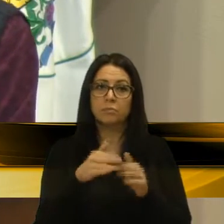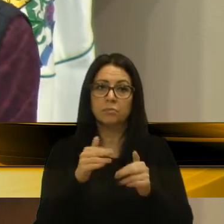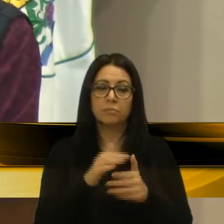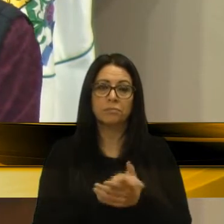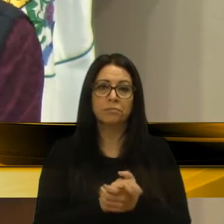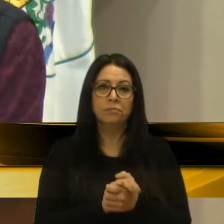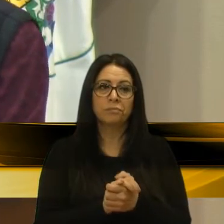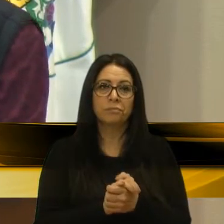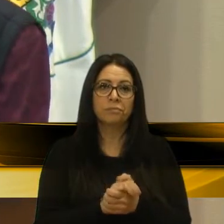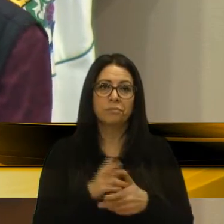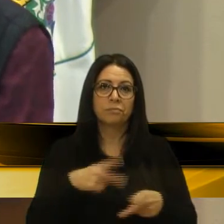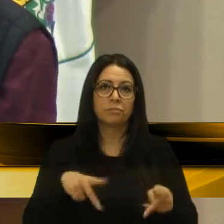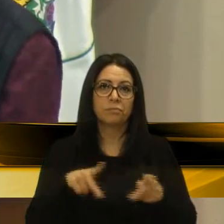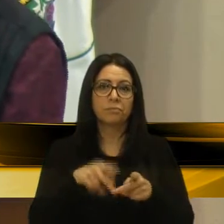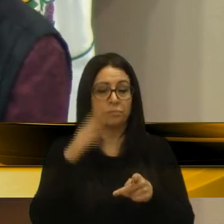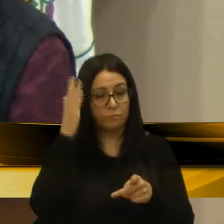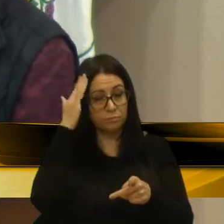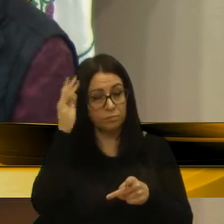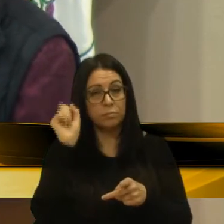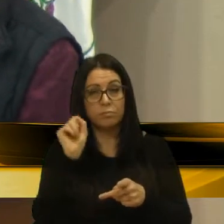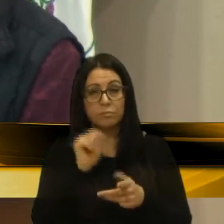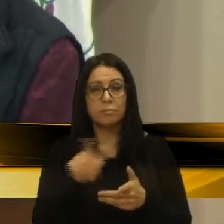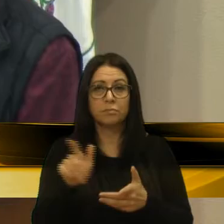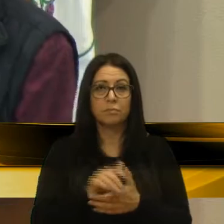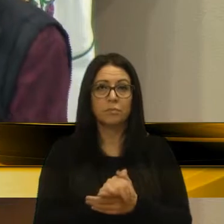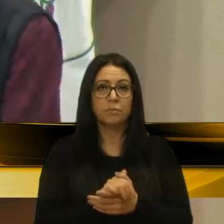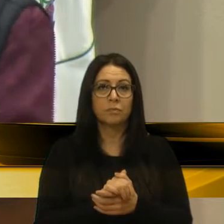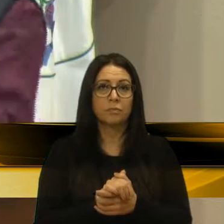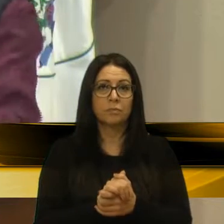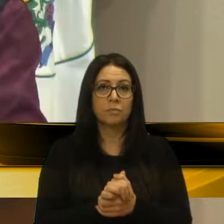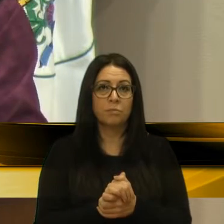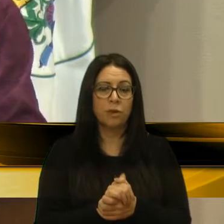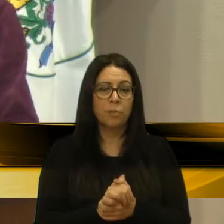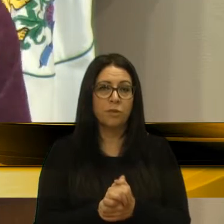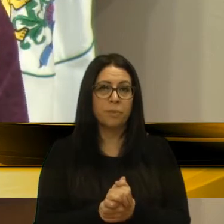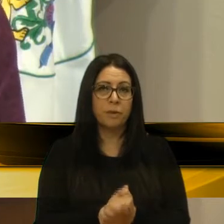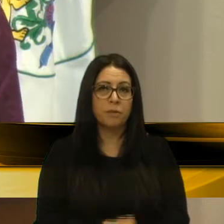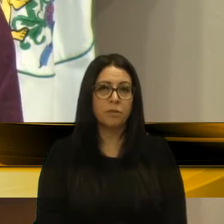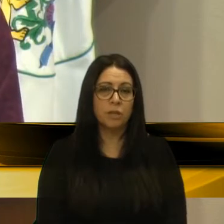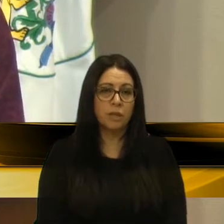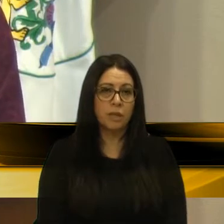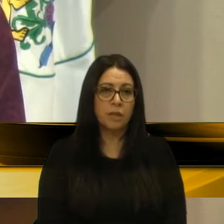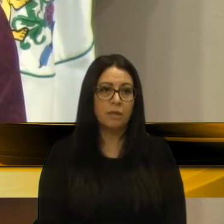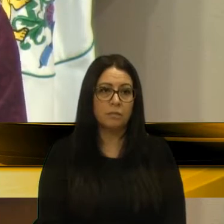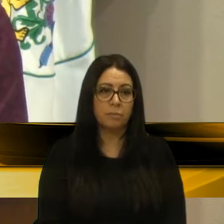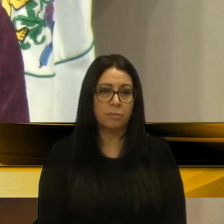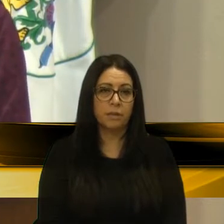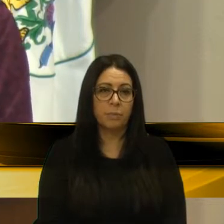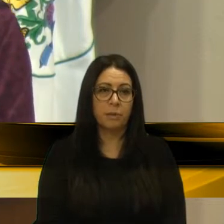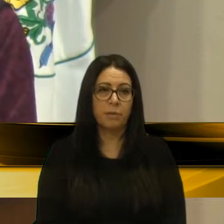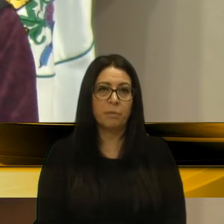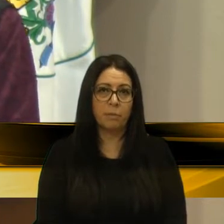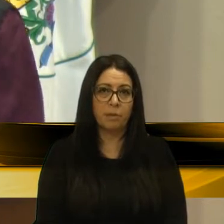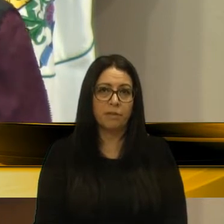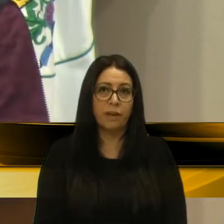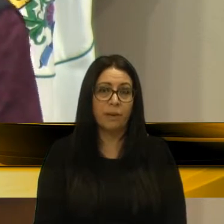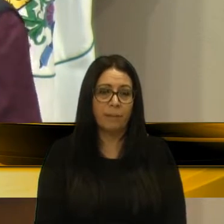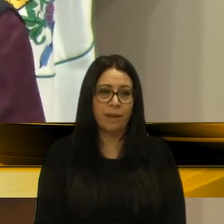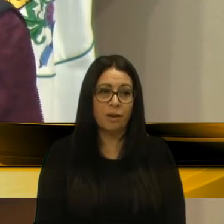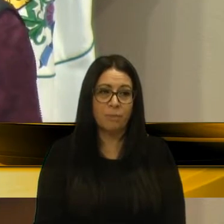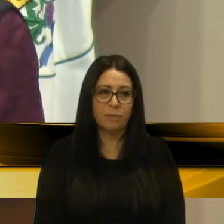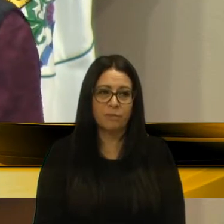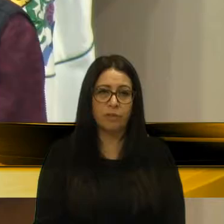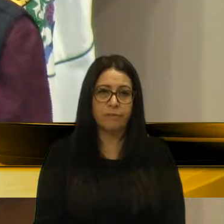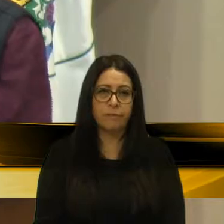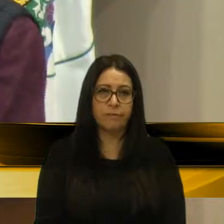a população tem que saber, sim, do que nós estamos trabalhando e cobrando. Depois, lá na frente, para dizer que nós não estamos